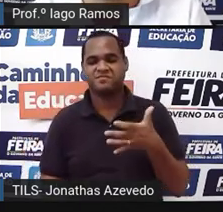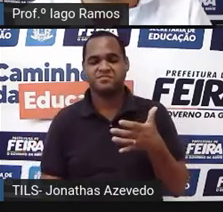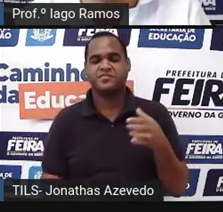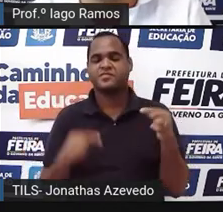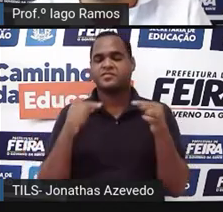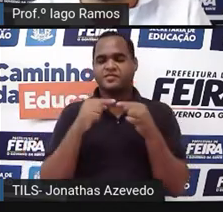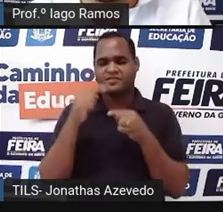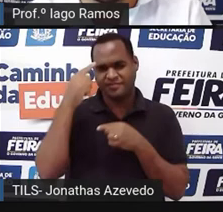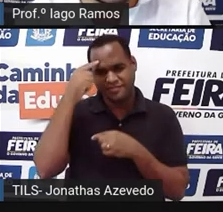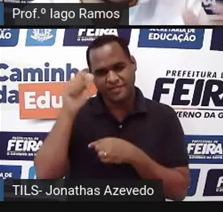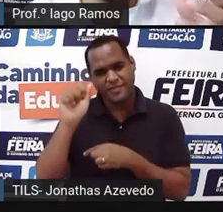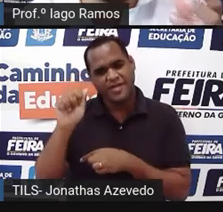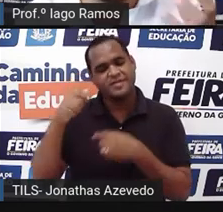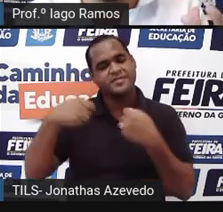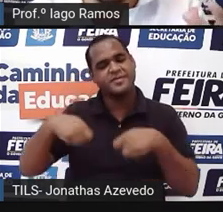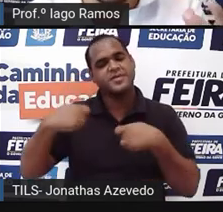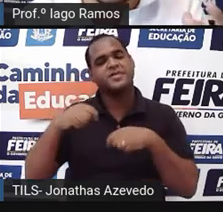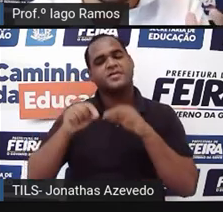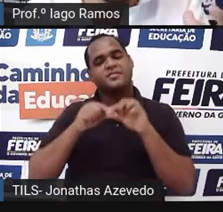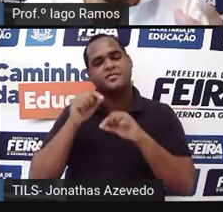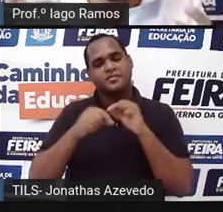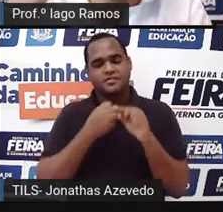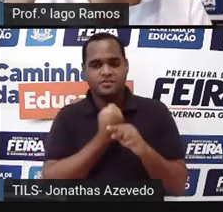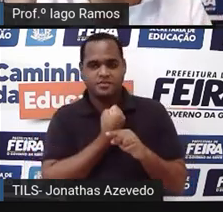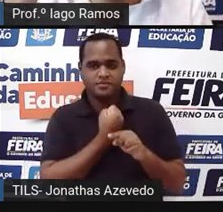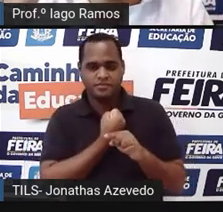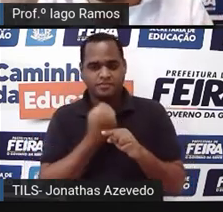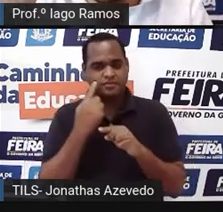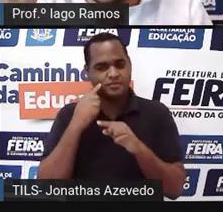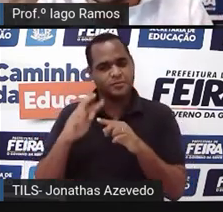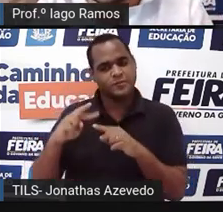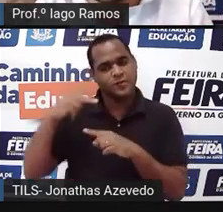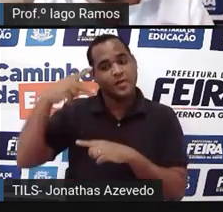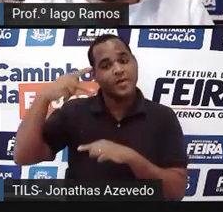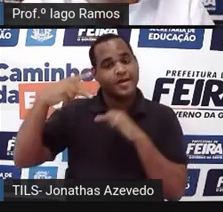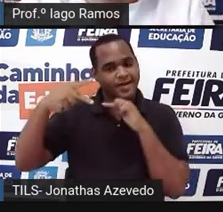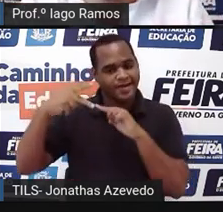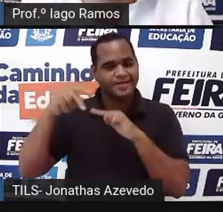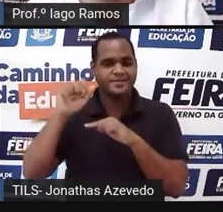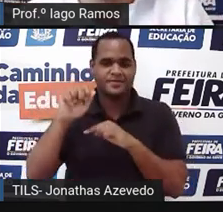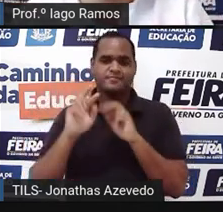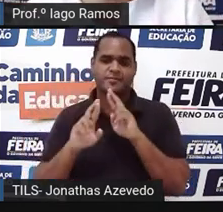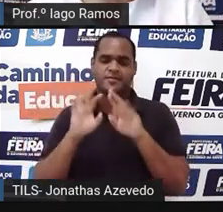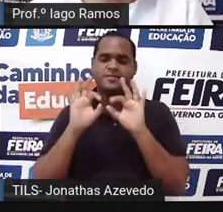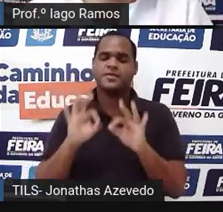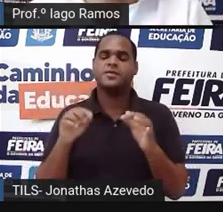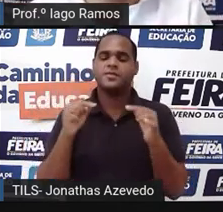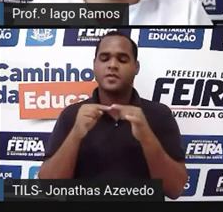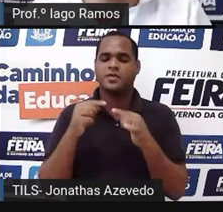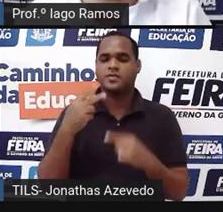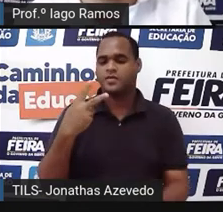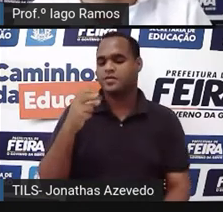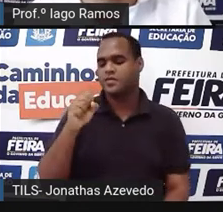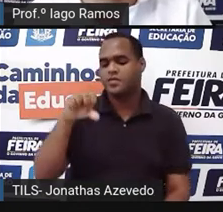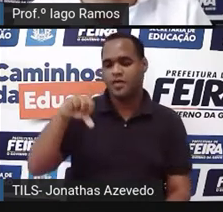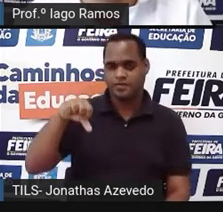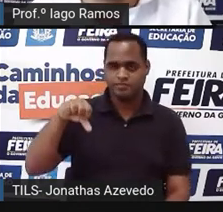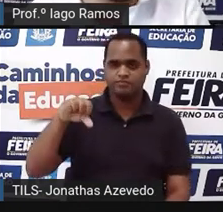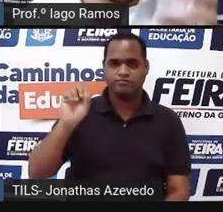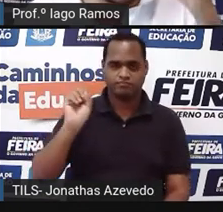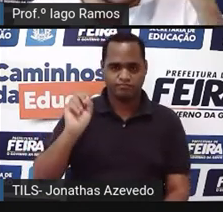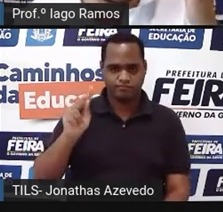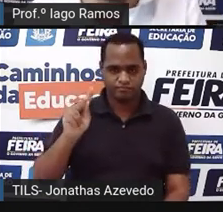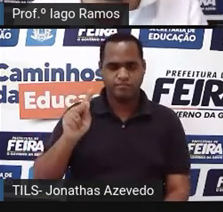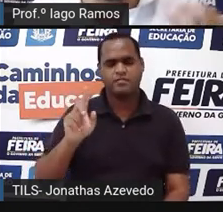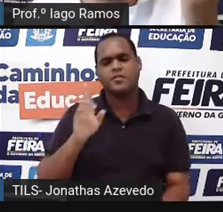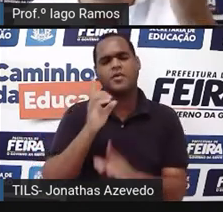aquele A ali precisa ser um número que elevado a 2, o resultado seja 289. Então,